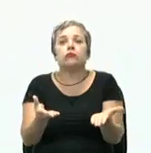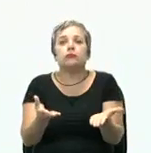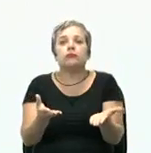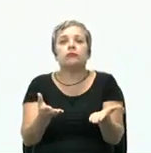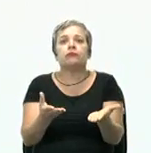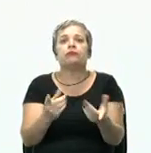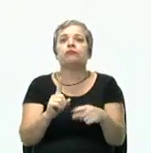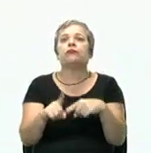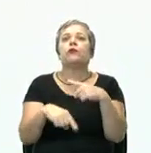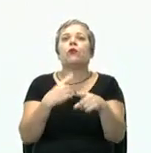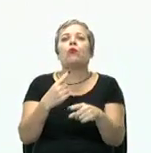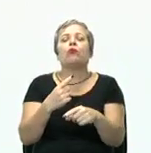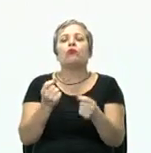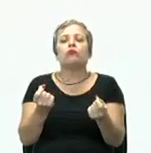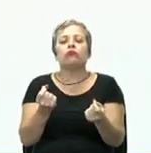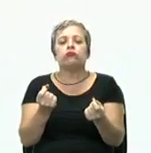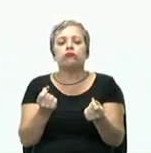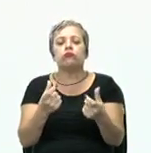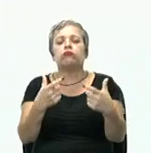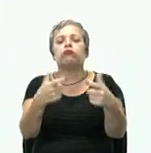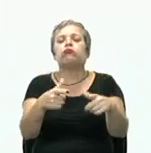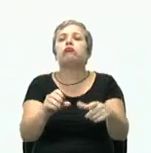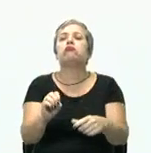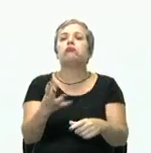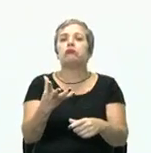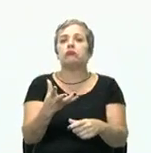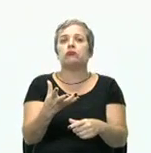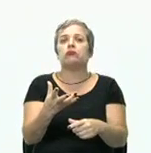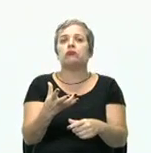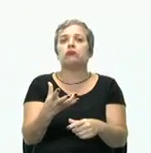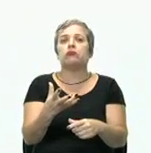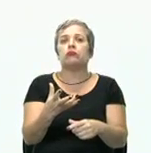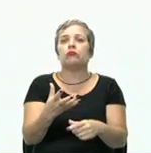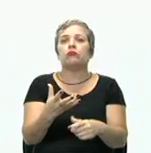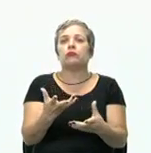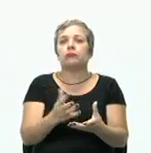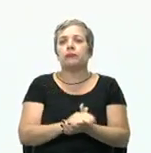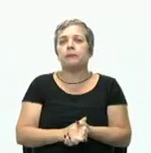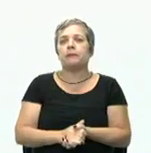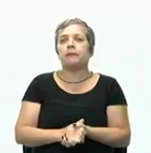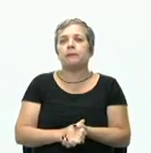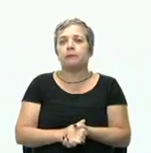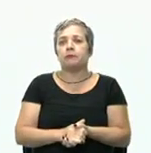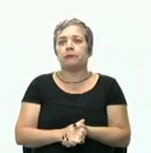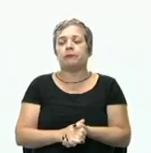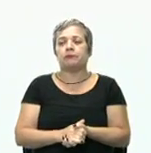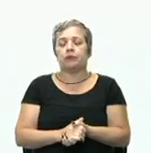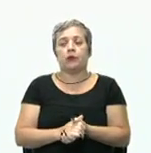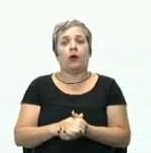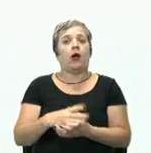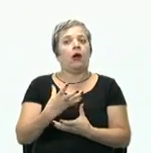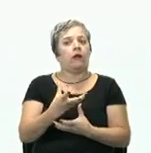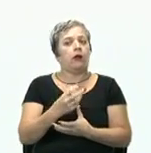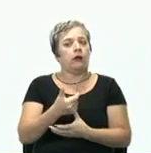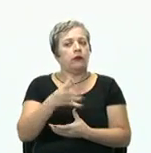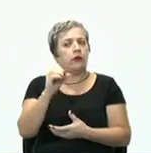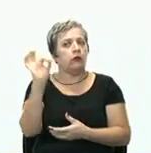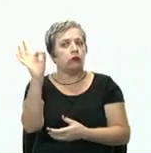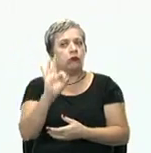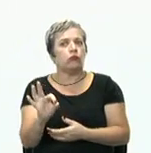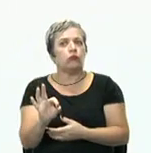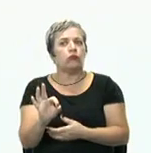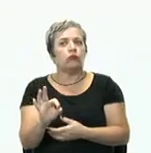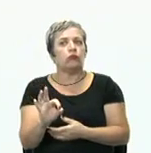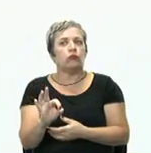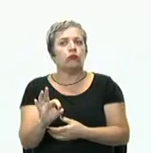Depois, qual a situação atual? Onde estamos agora? Quero aumentar 10%. Quais as